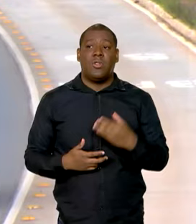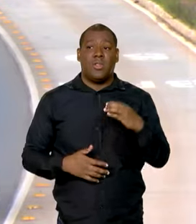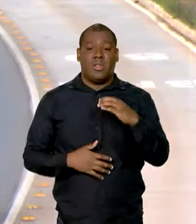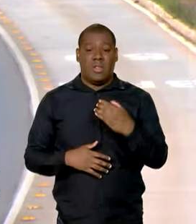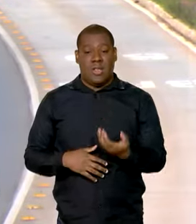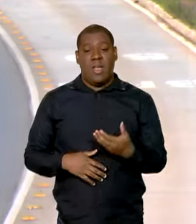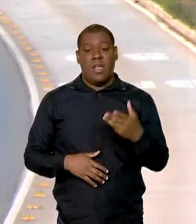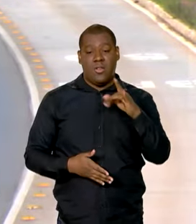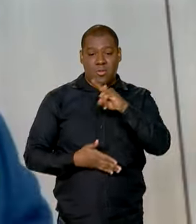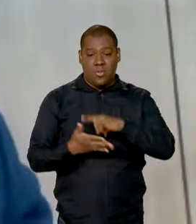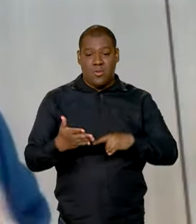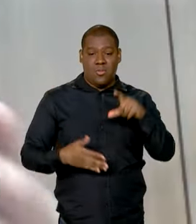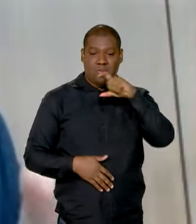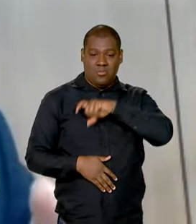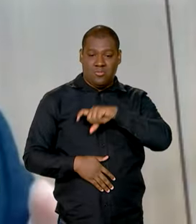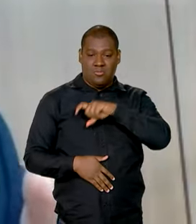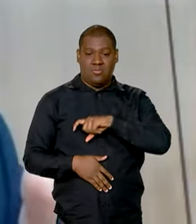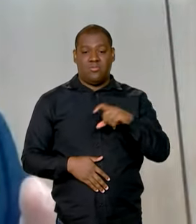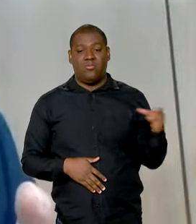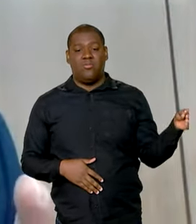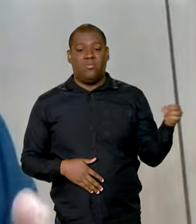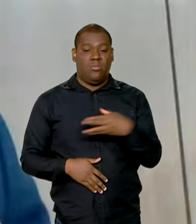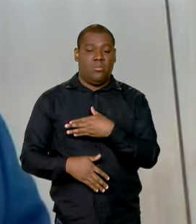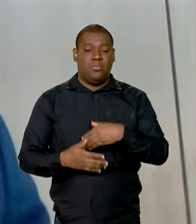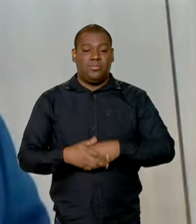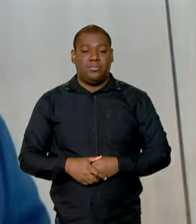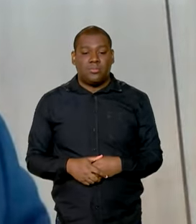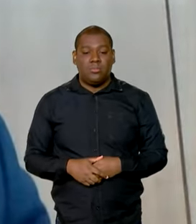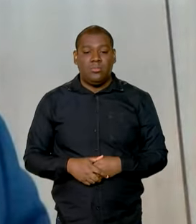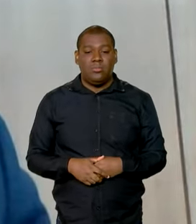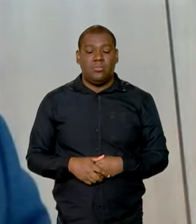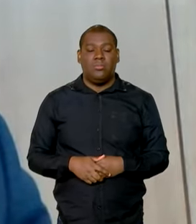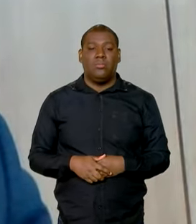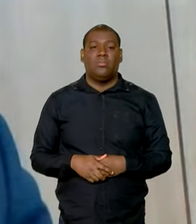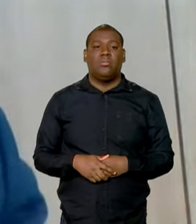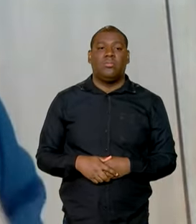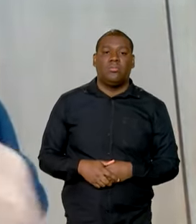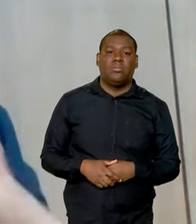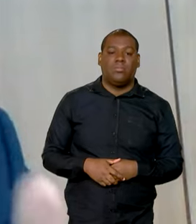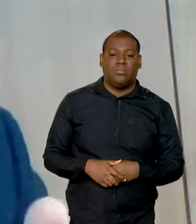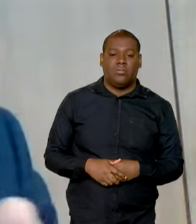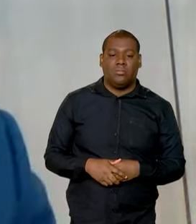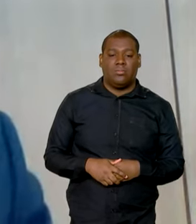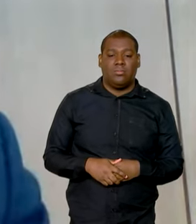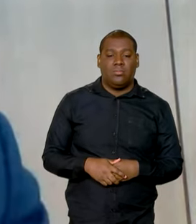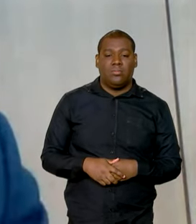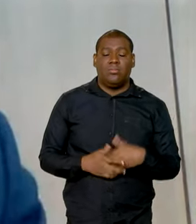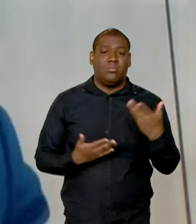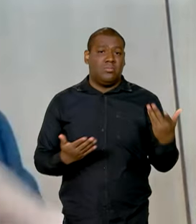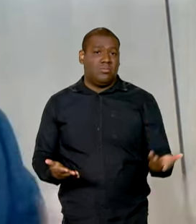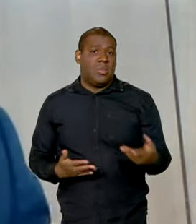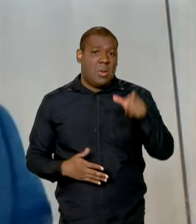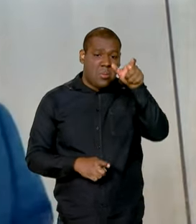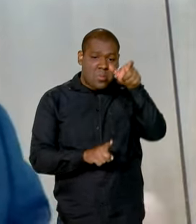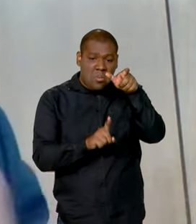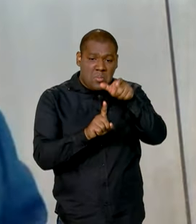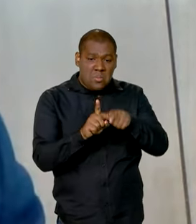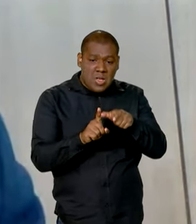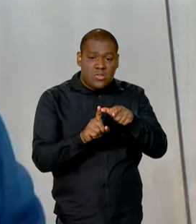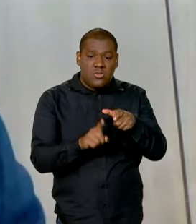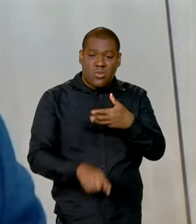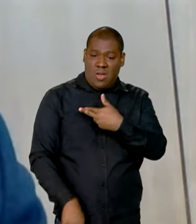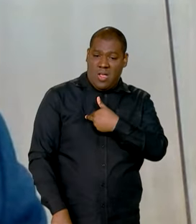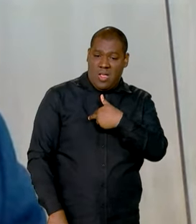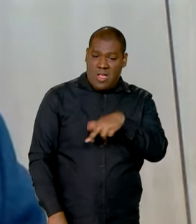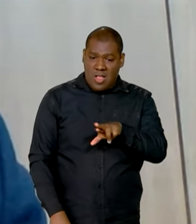em todo o país. Ficou claro agora que não é possível mais fazer, impedir a pessoa de exercer a